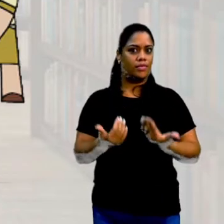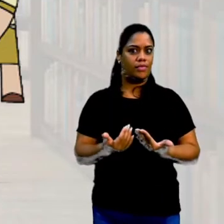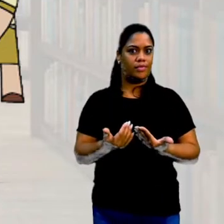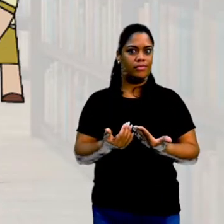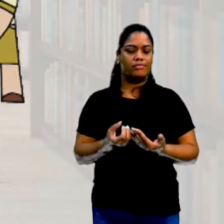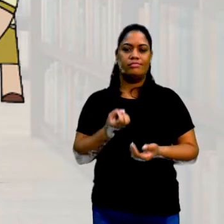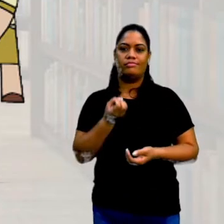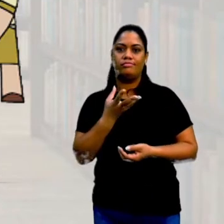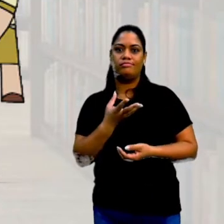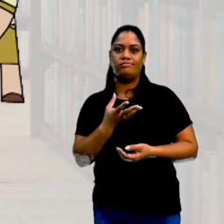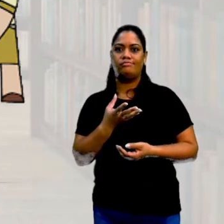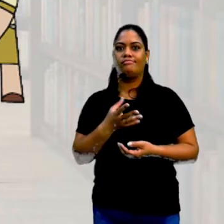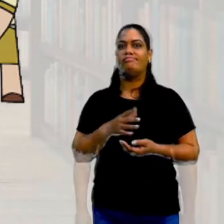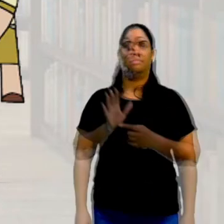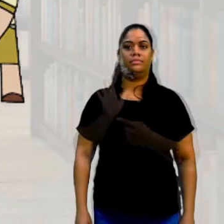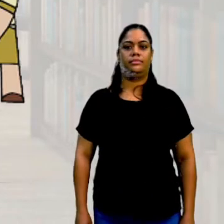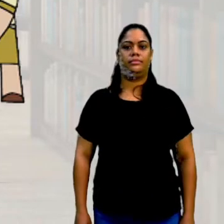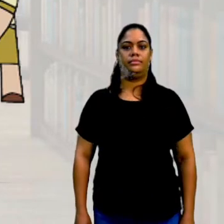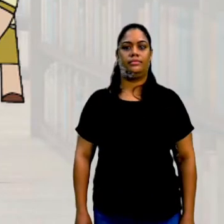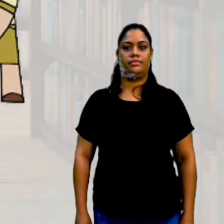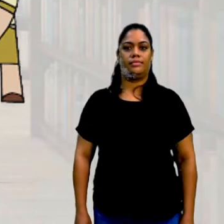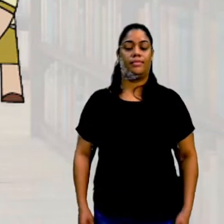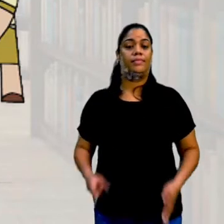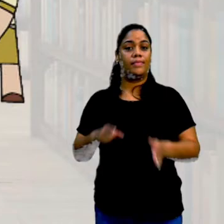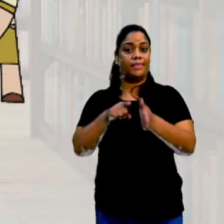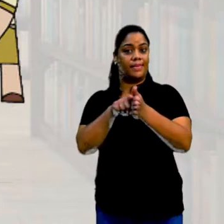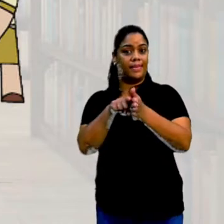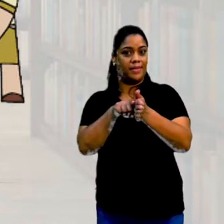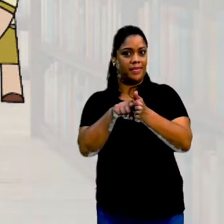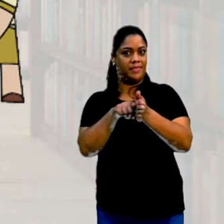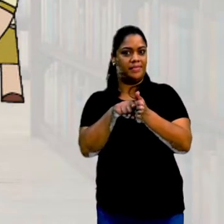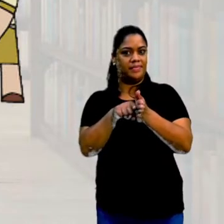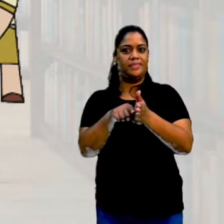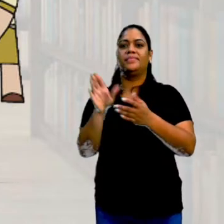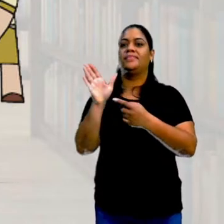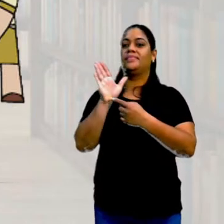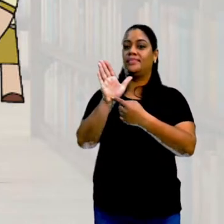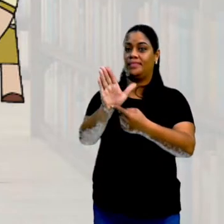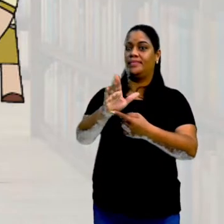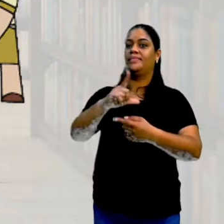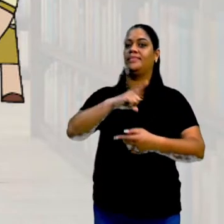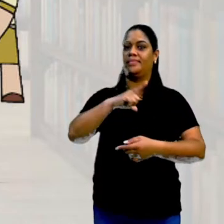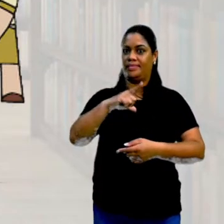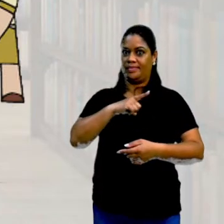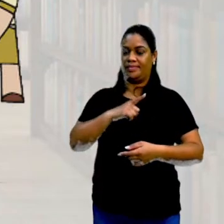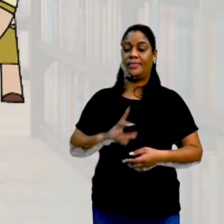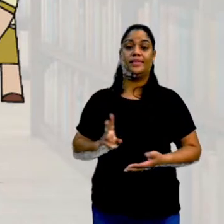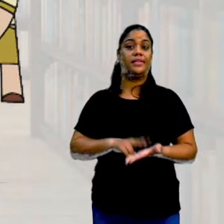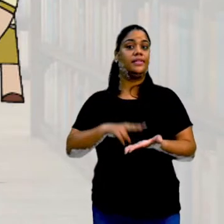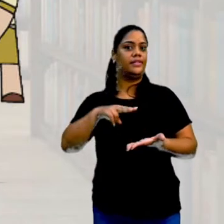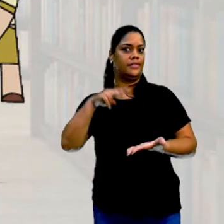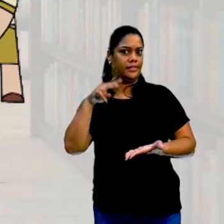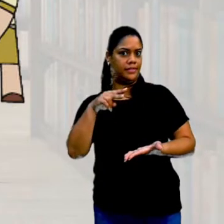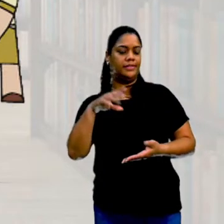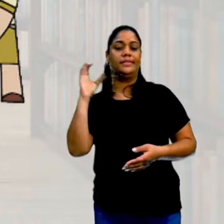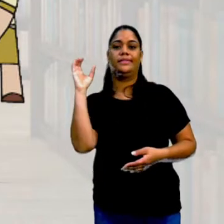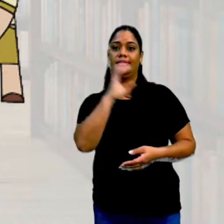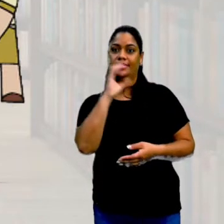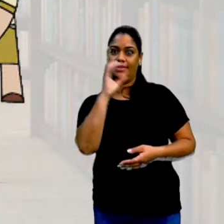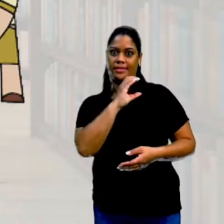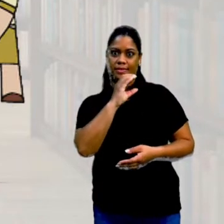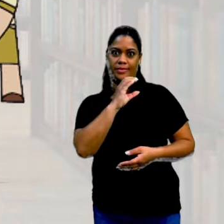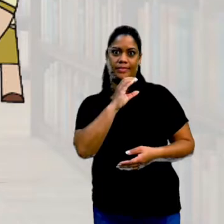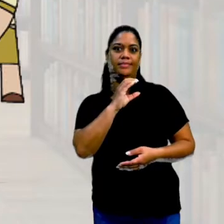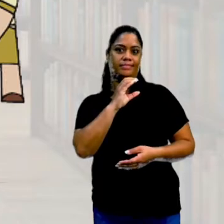desvantagens da pesquisa amostral? Na pesquisa amostral, então, a gente tem a vantagem dela ser mais rápida,